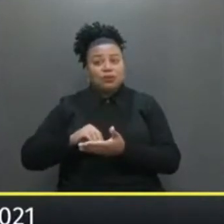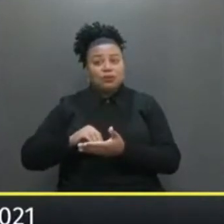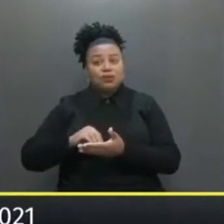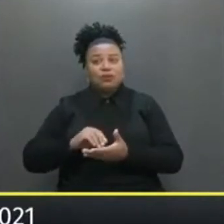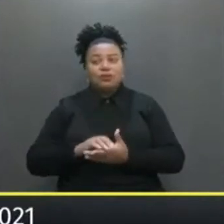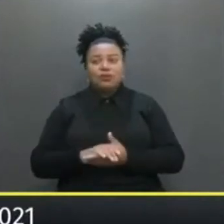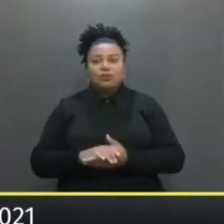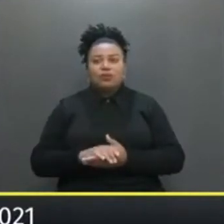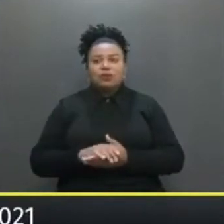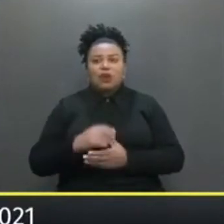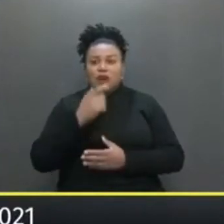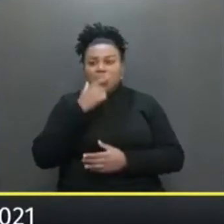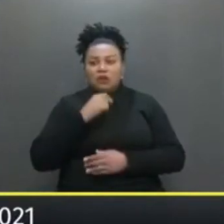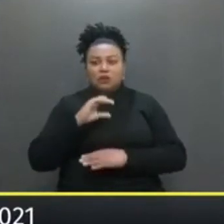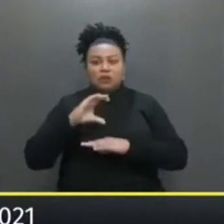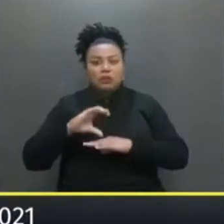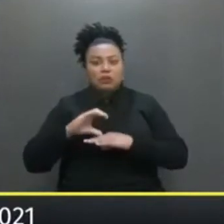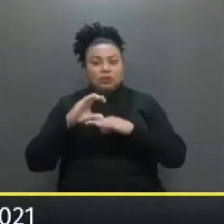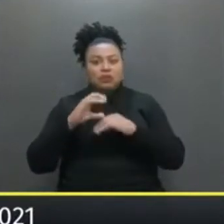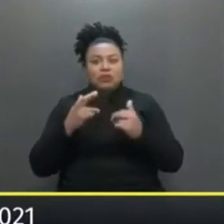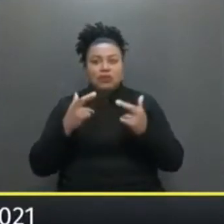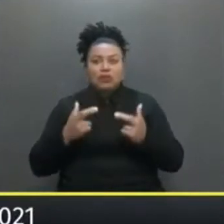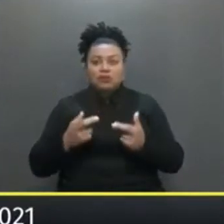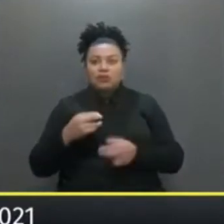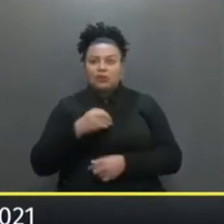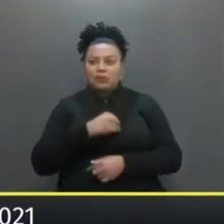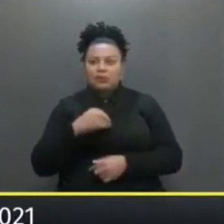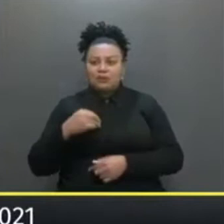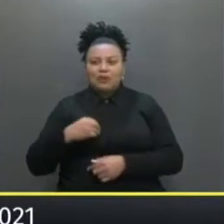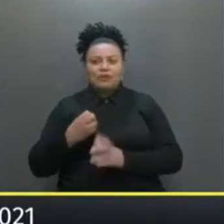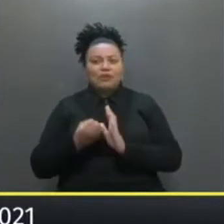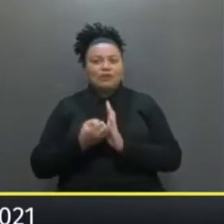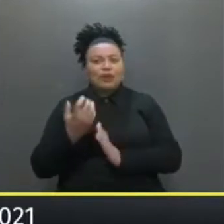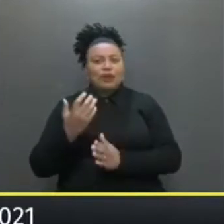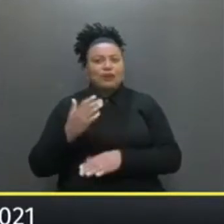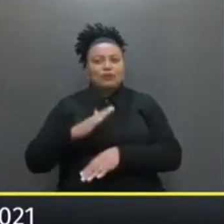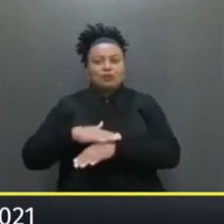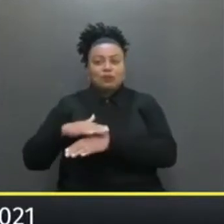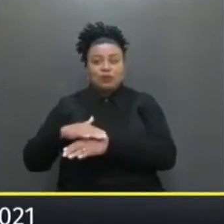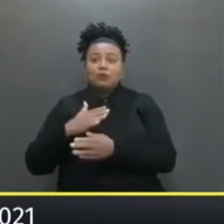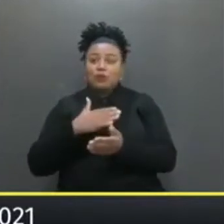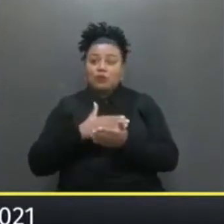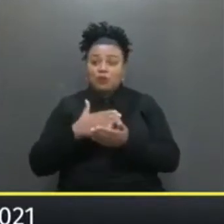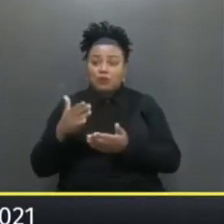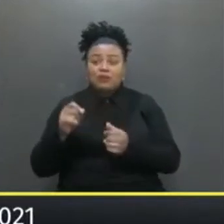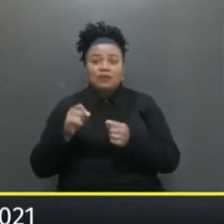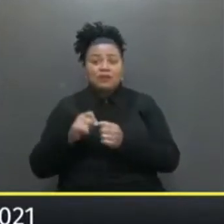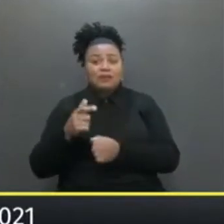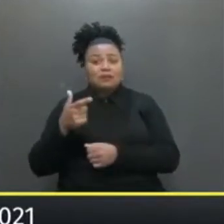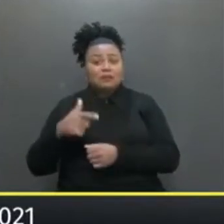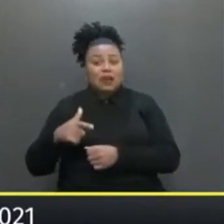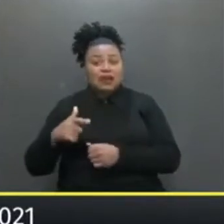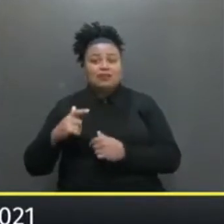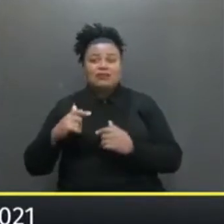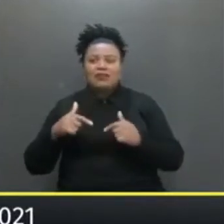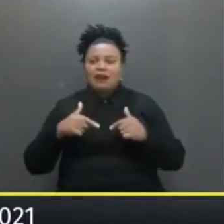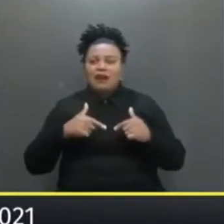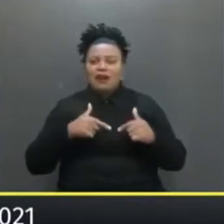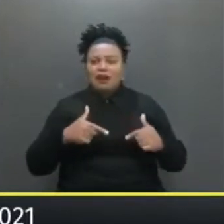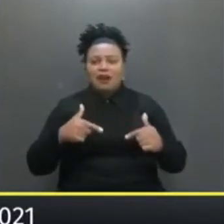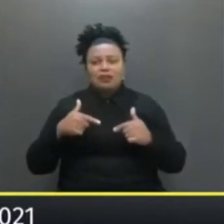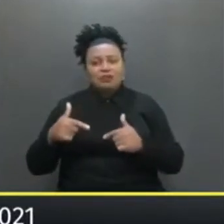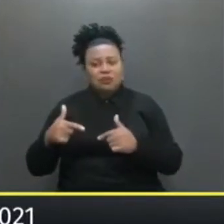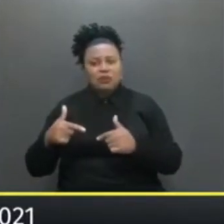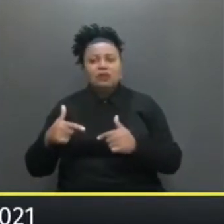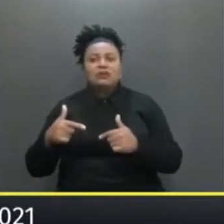o Conselho Regional de Medicina Em muitos momentos Nós pensamos Vamos começar A fazer mais Ações diretamente